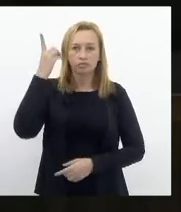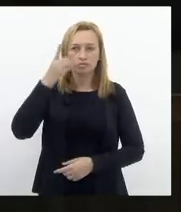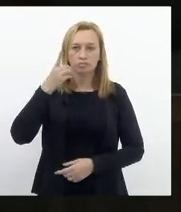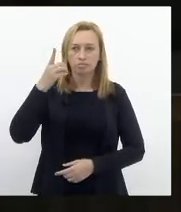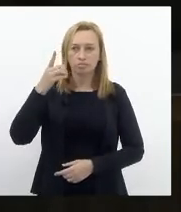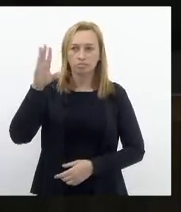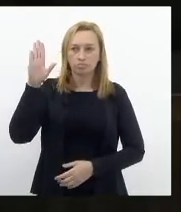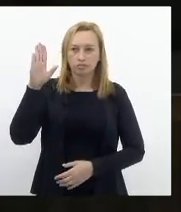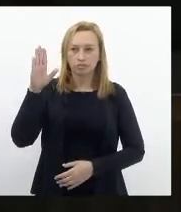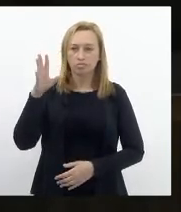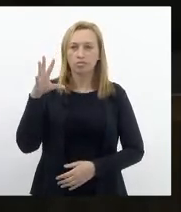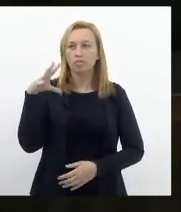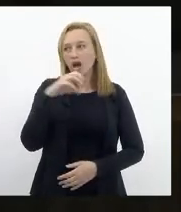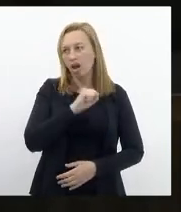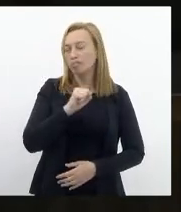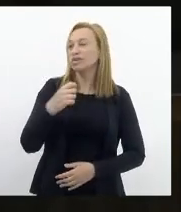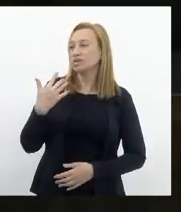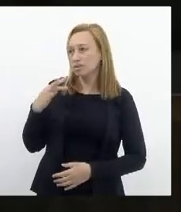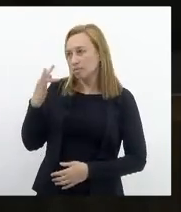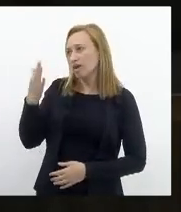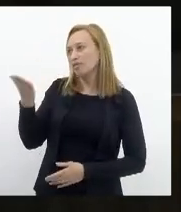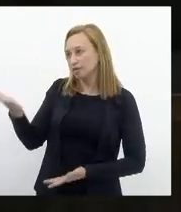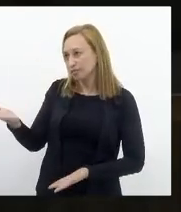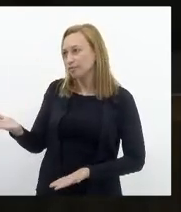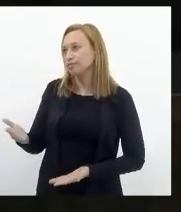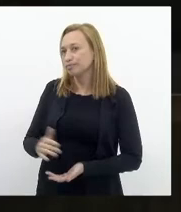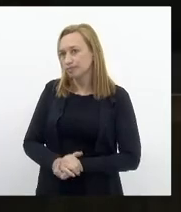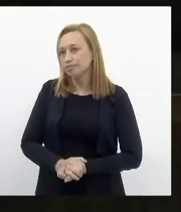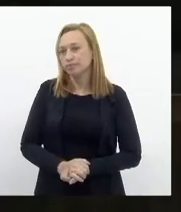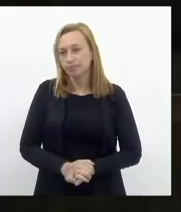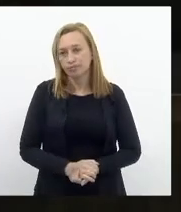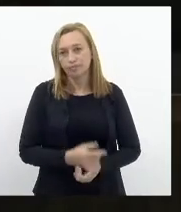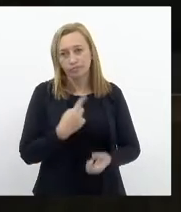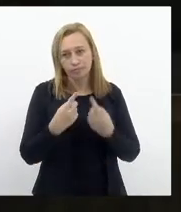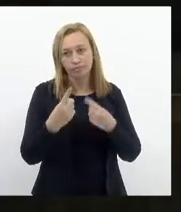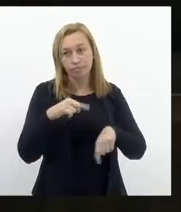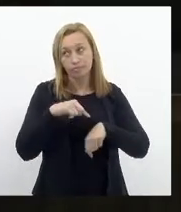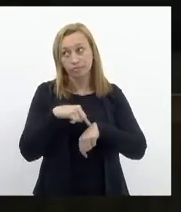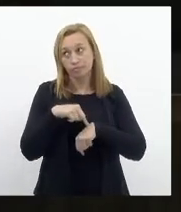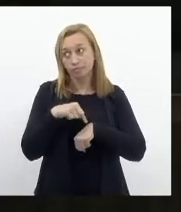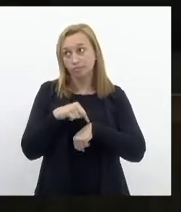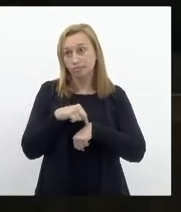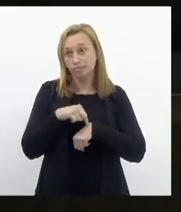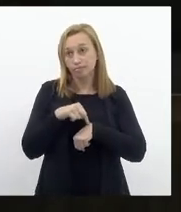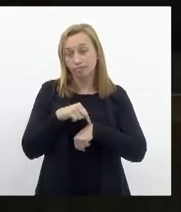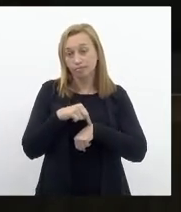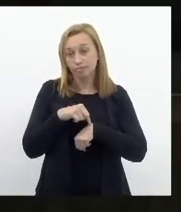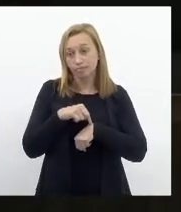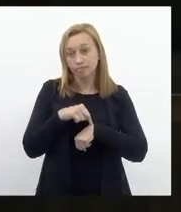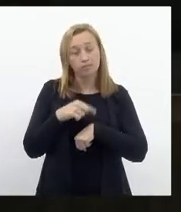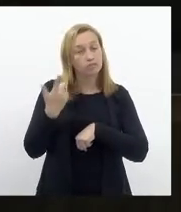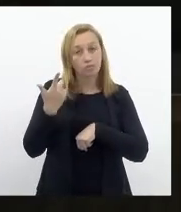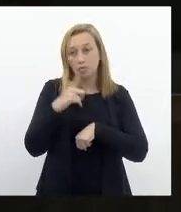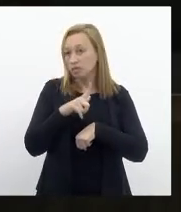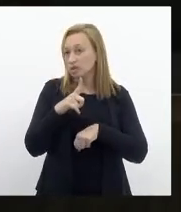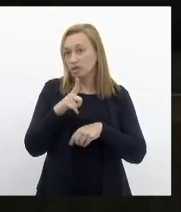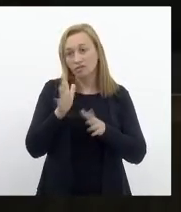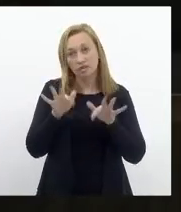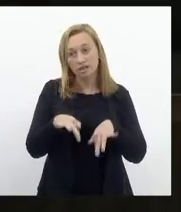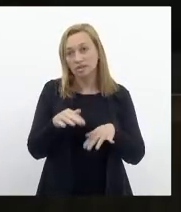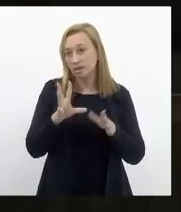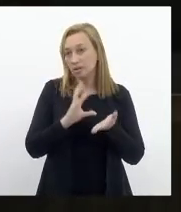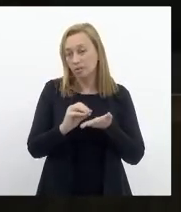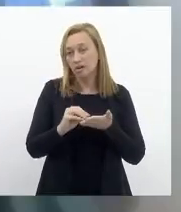rapidamente. Tem que ser breve, Deputado Carlos Mink, para discutir, porque nós prorrogamos a sessão, senão a gente não consegue terminar a pauta. Terei